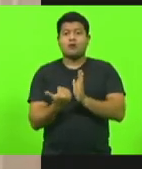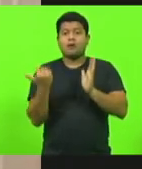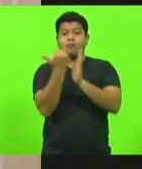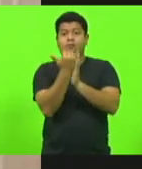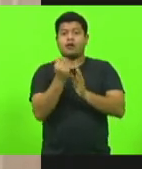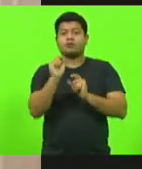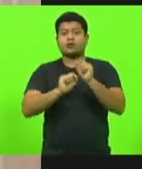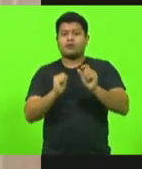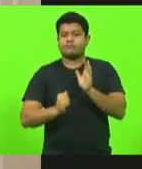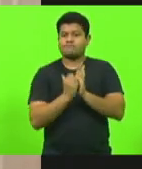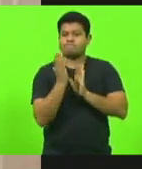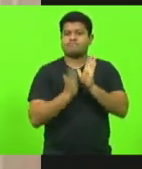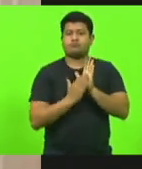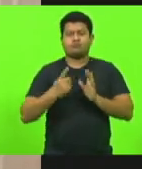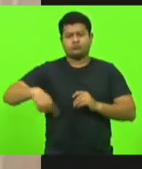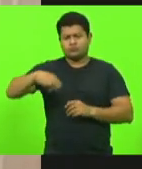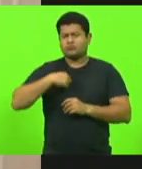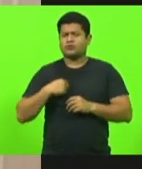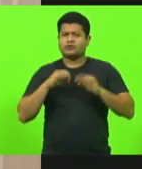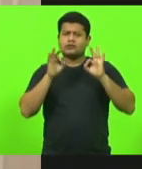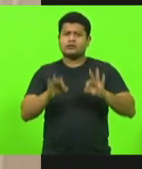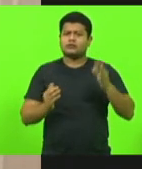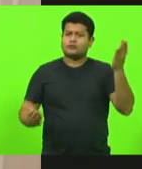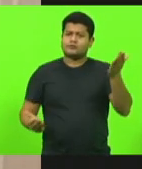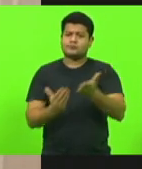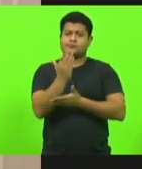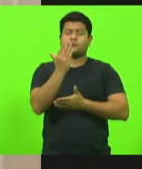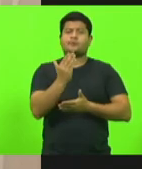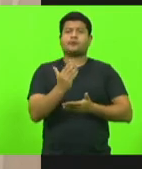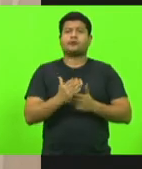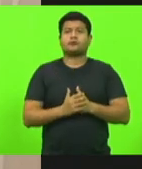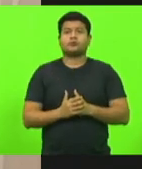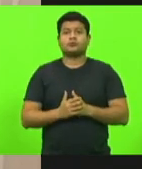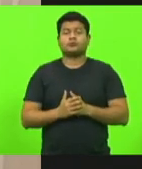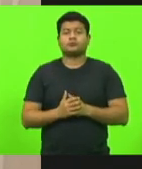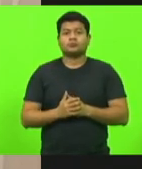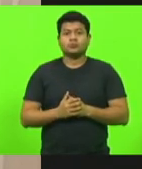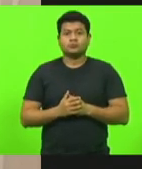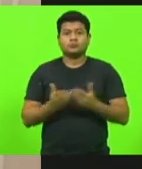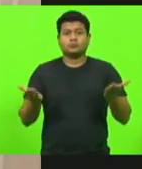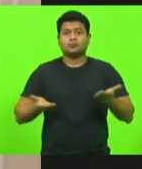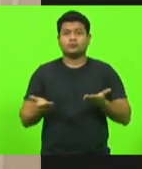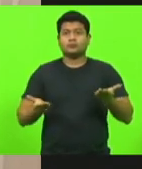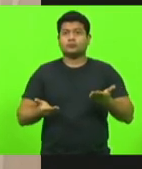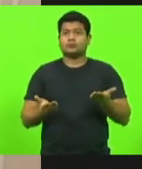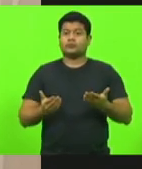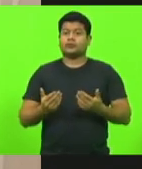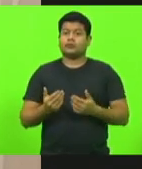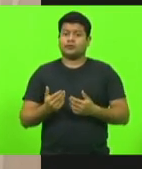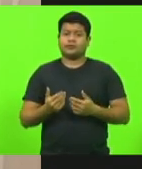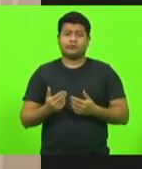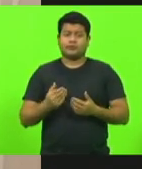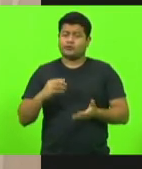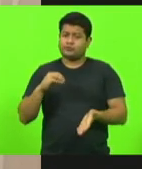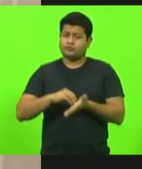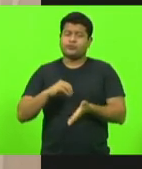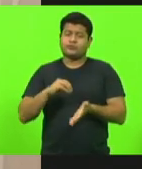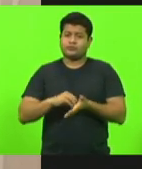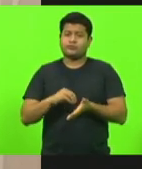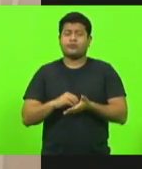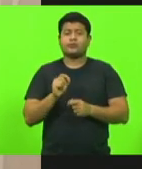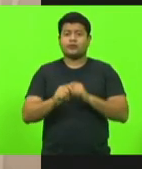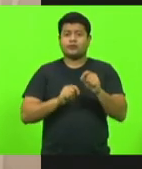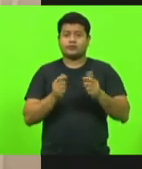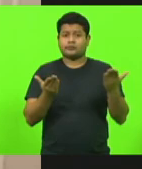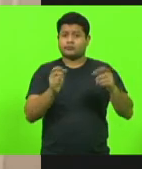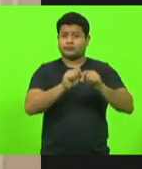toda essa casa votará com vossa excelência. Agora, é injusto o que a imprensa verdadeiramente fez com a casa